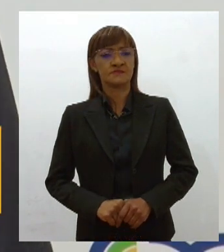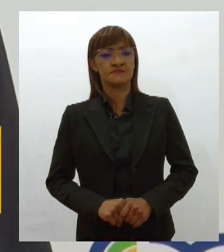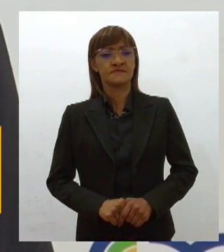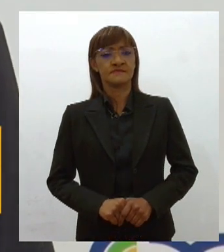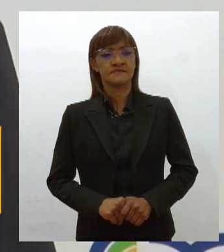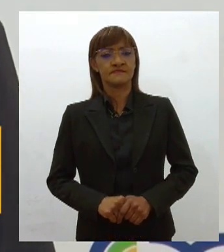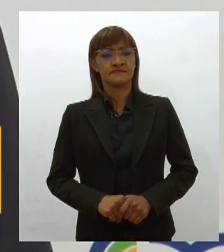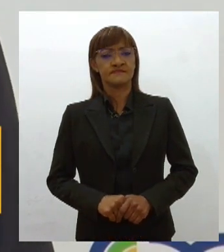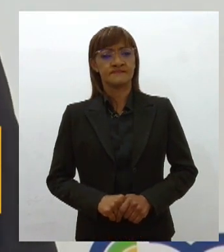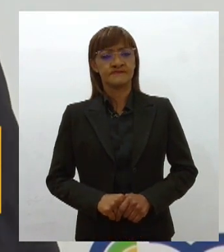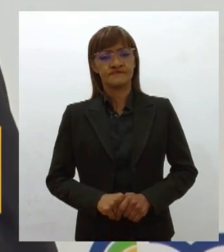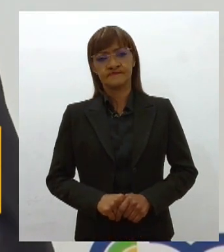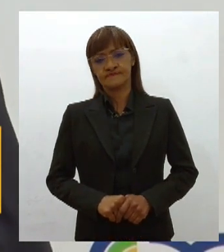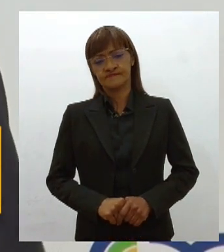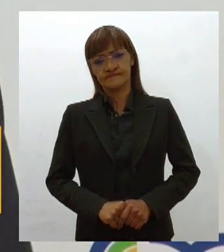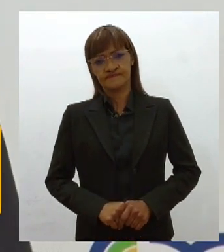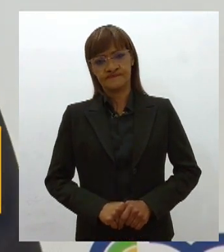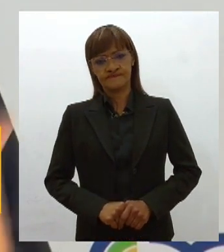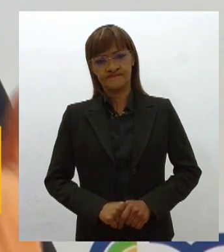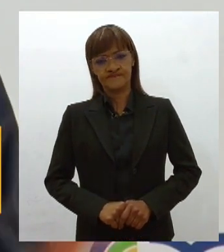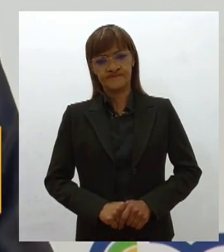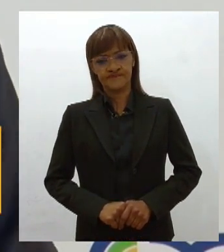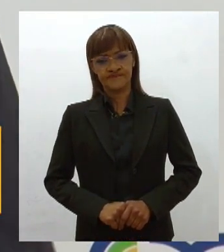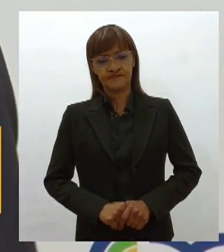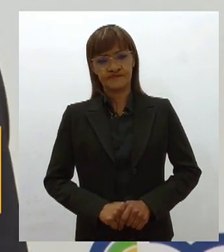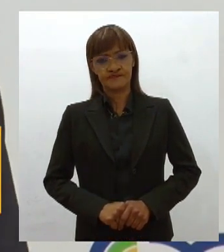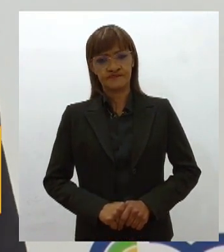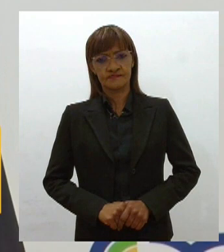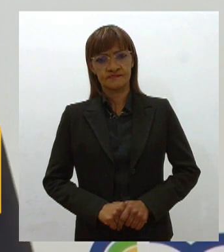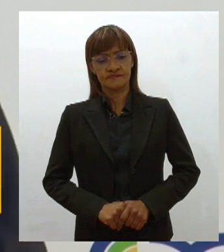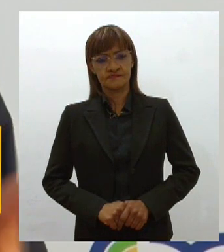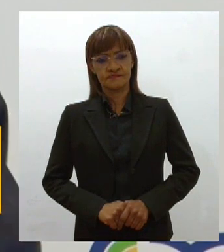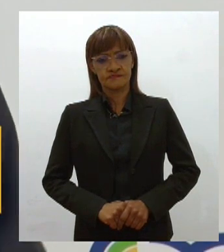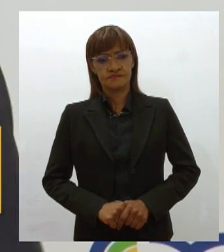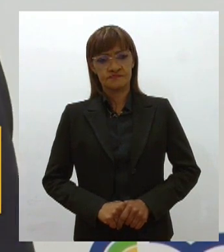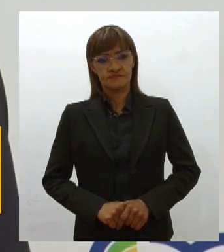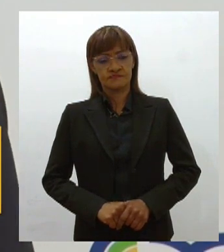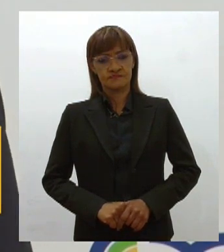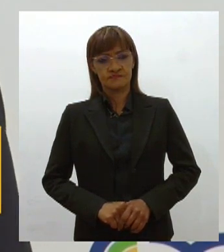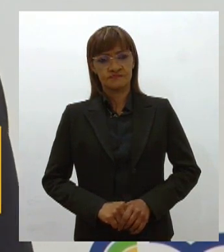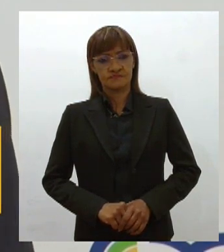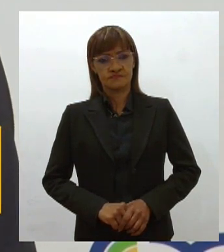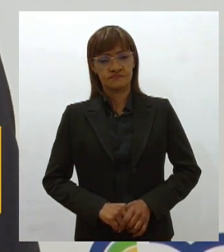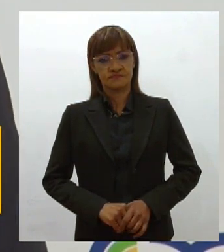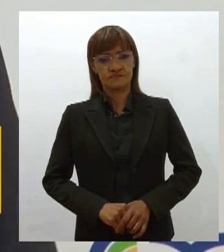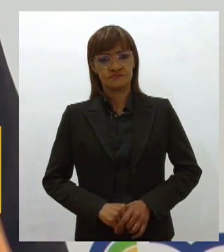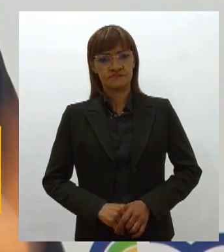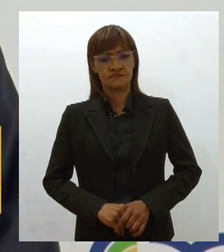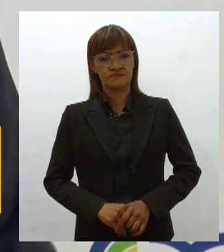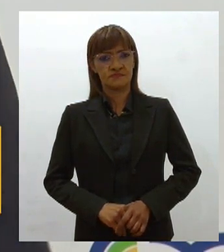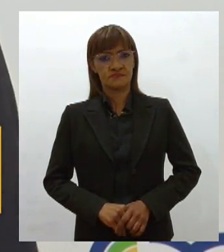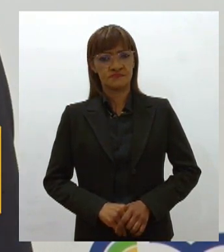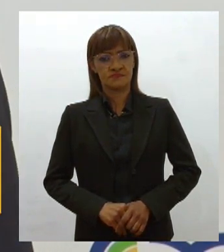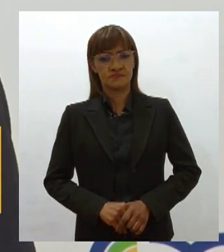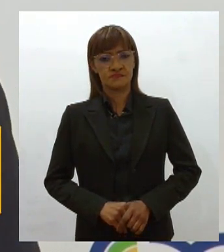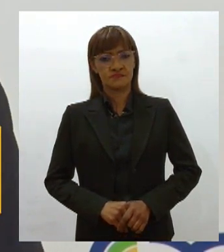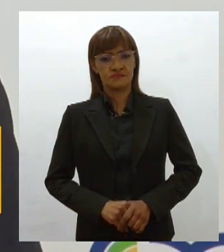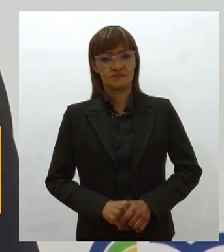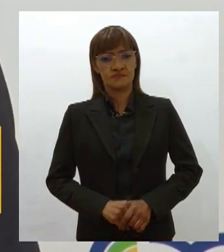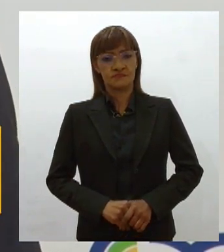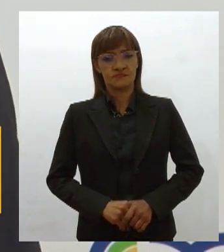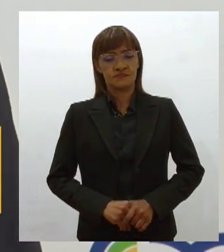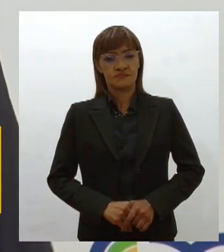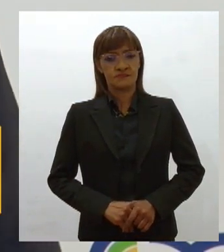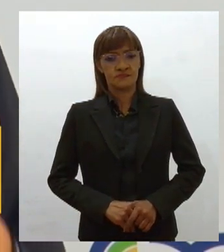Mangabeiras aqui no 17 de março lutou muito, tinha sido ameaçado, inclusive, já estava no programa de proteção a testemunhas, feito um pedido pelo